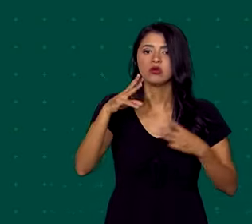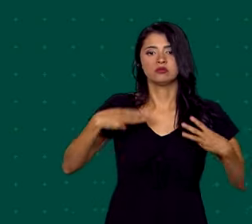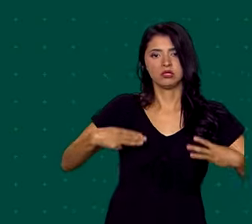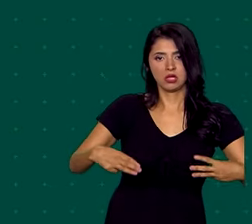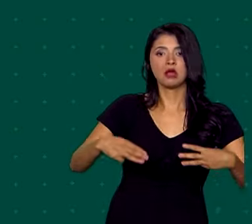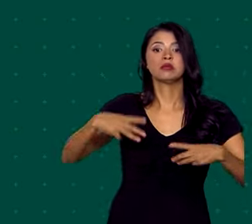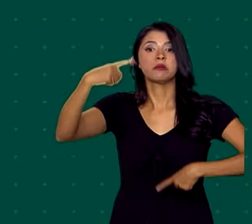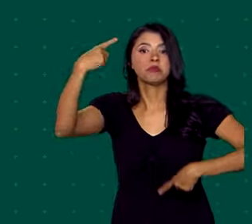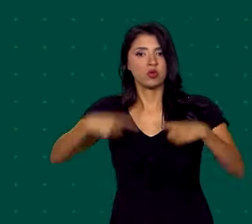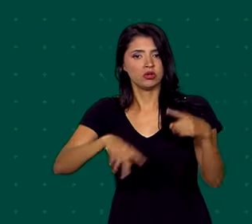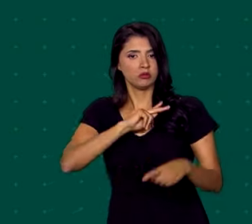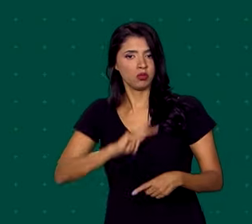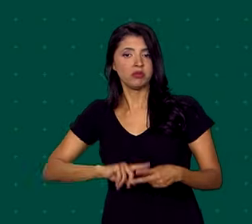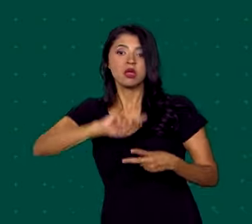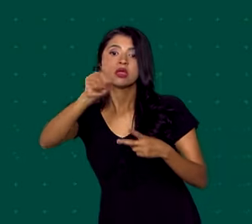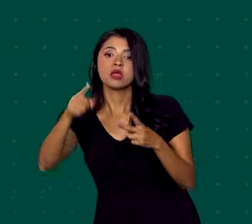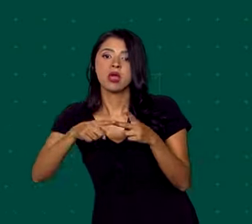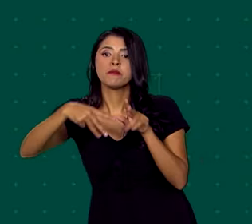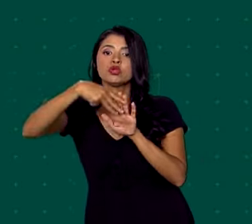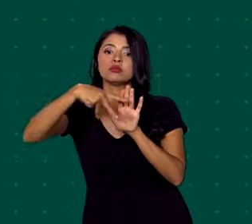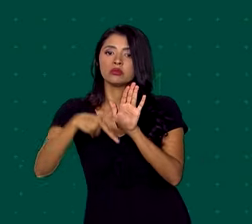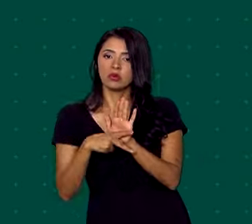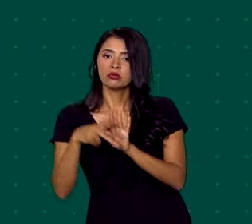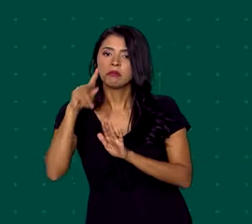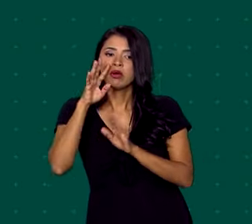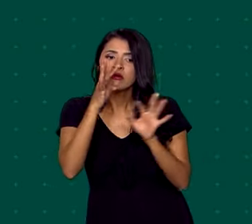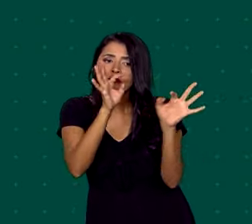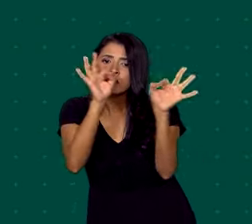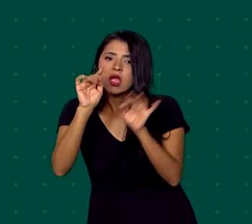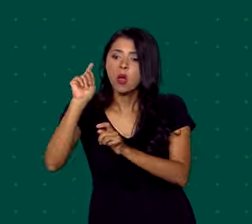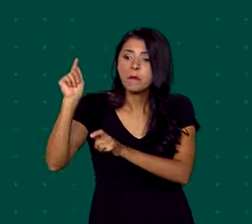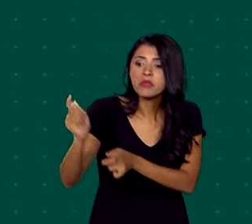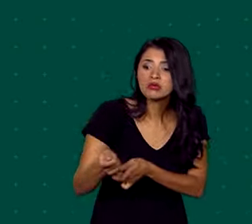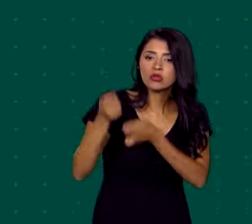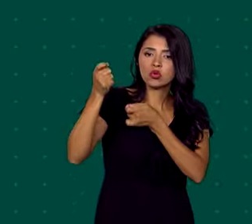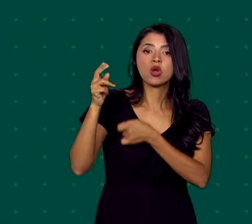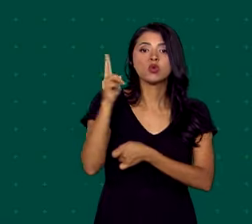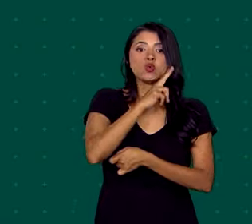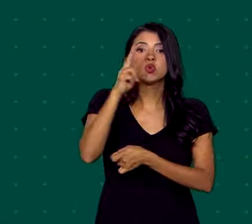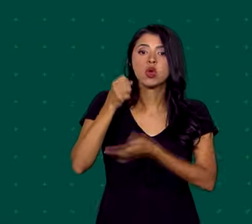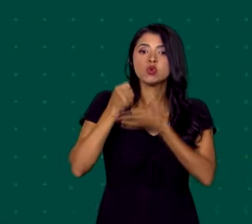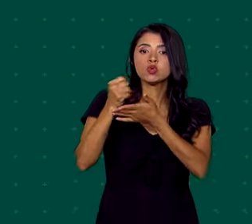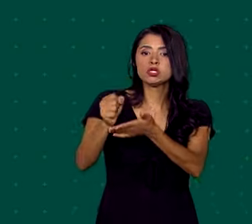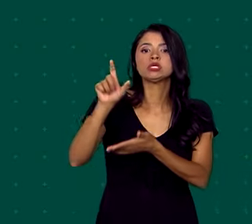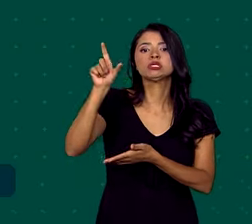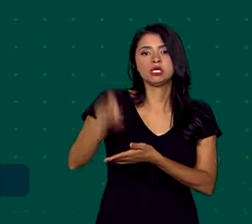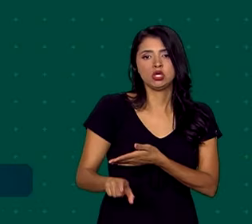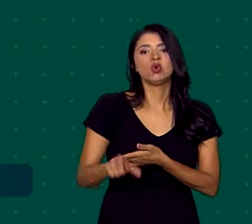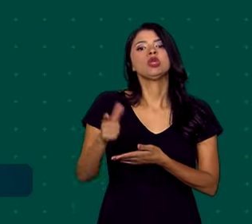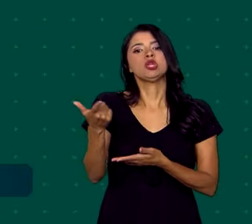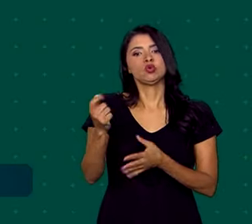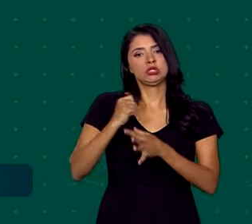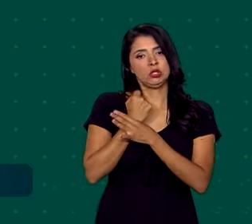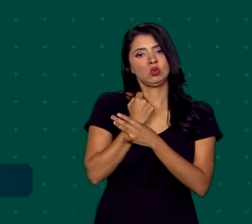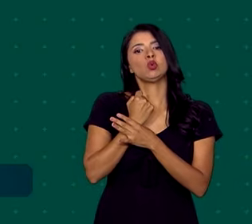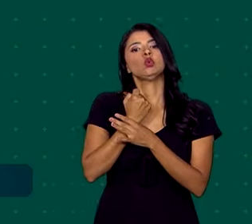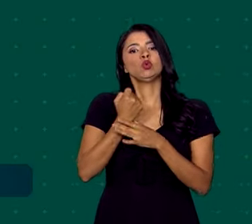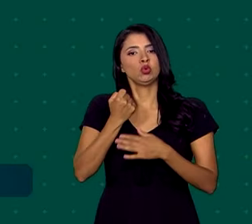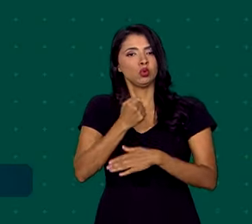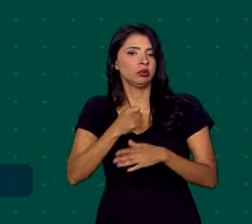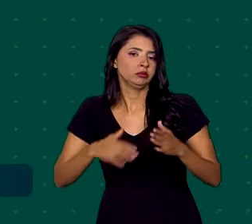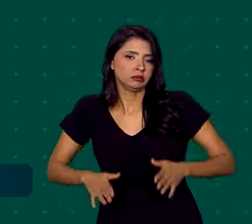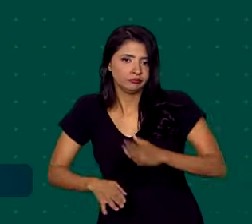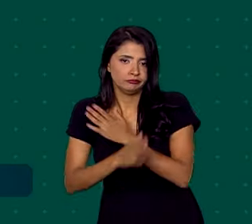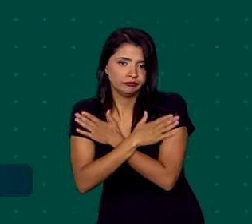políticas públicas e uma outra para assistir os pescadores com auxílio emergencial fora o seguro-desemprego. Então isso demonstra